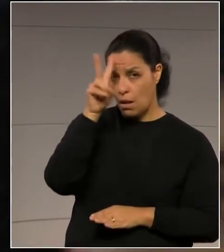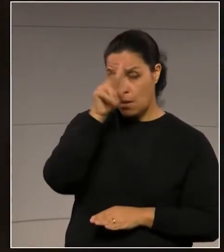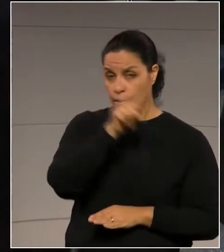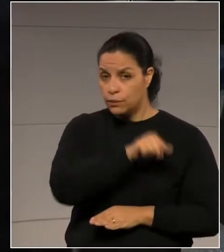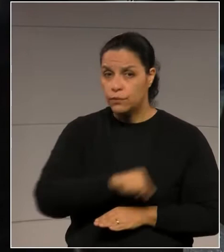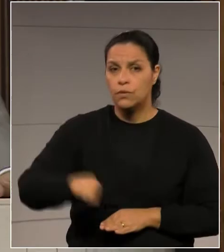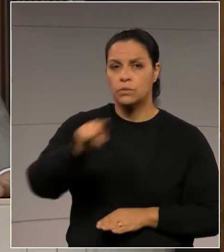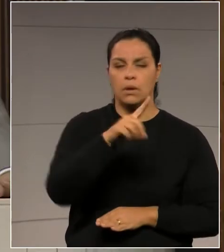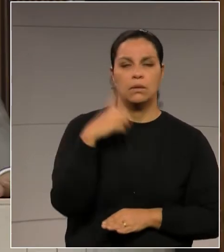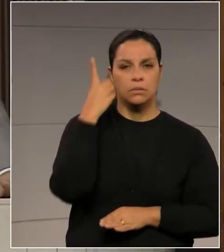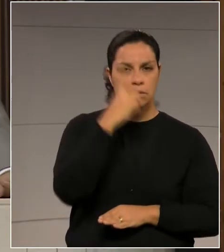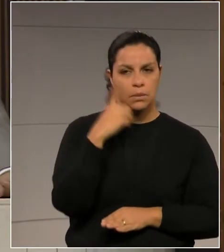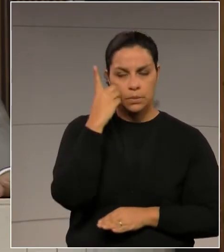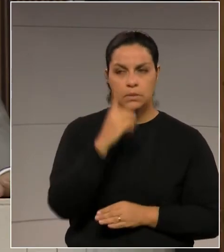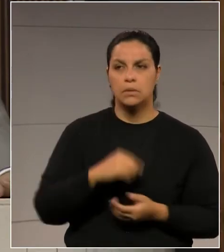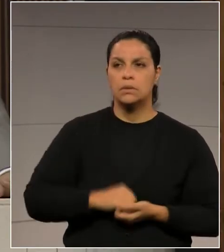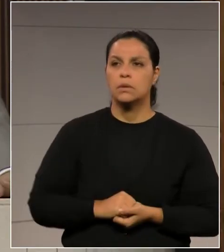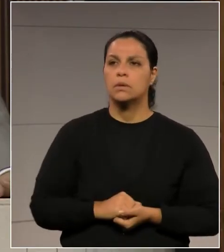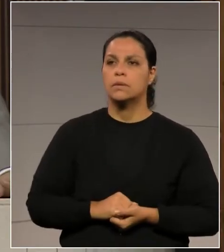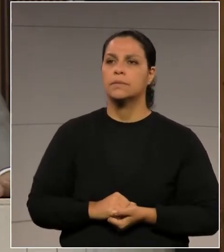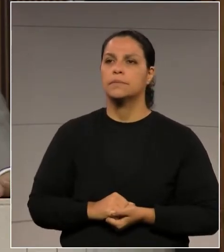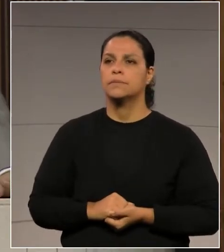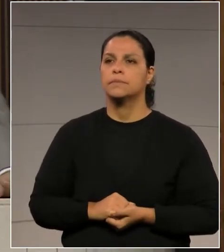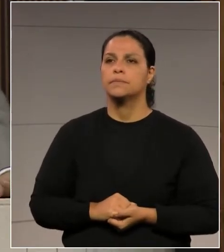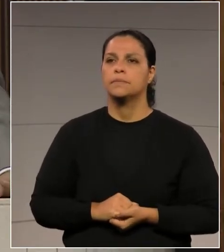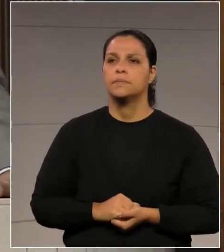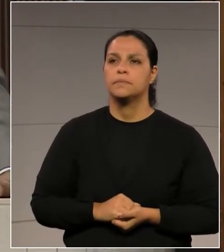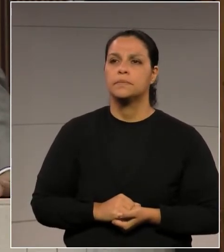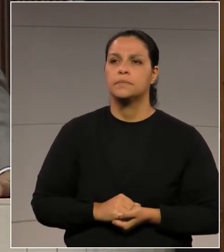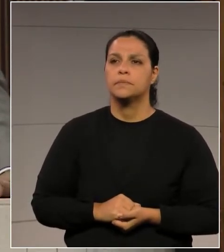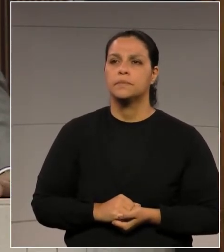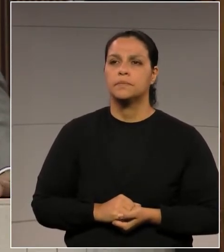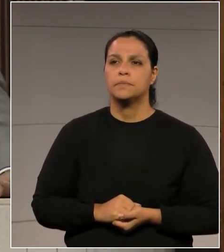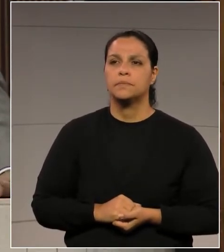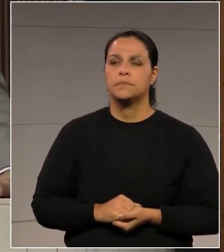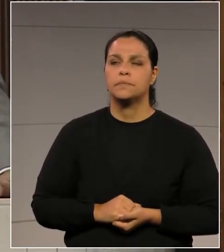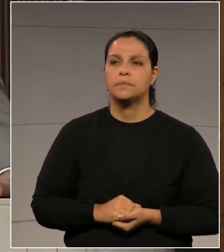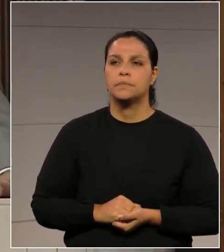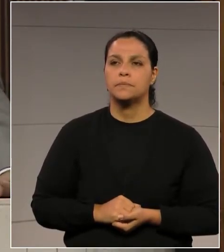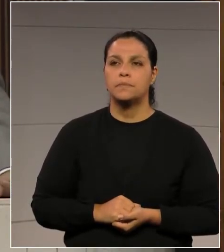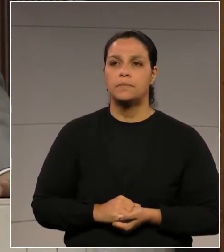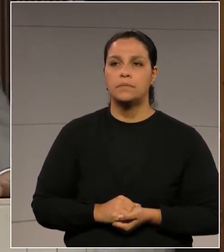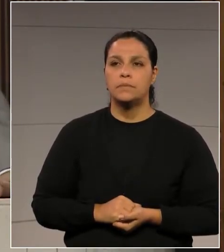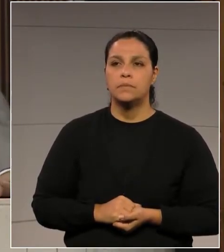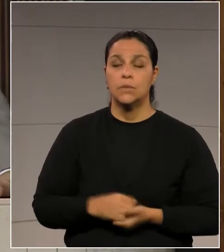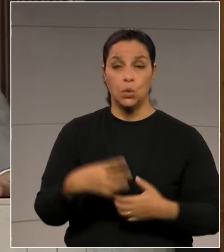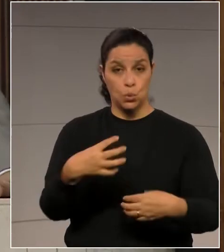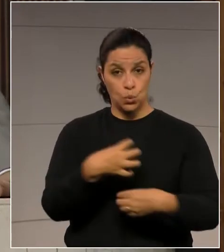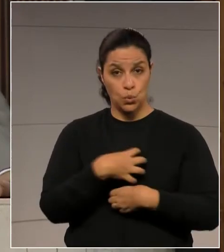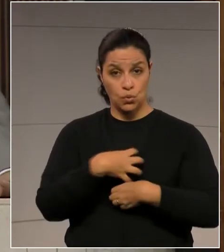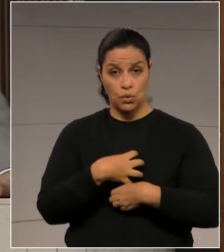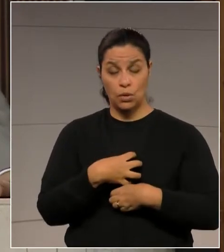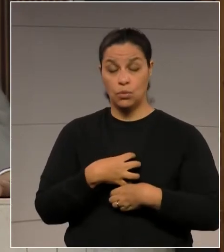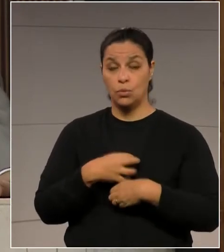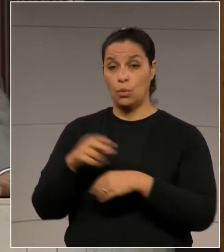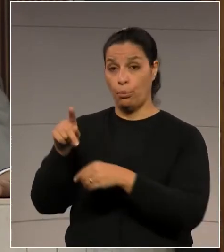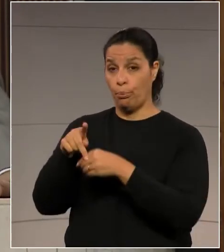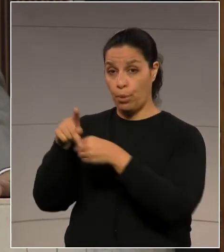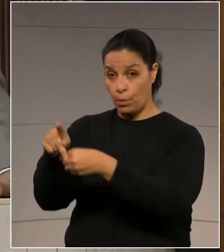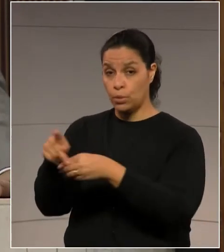deputados que esta conduta do promotor e do reitor